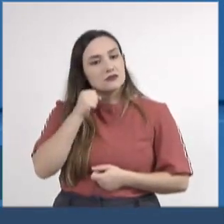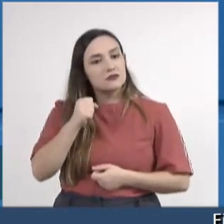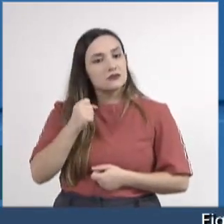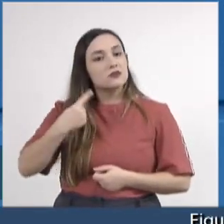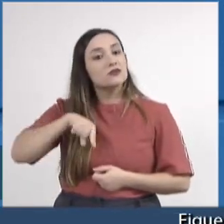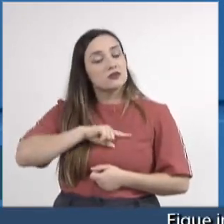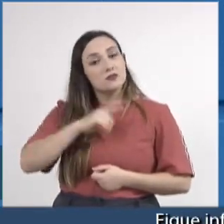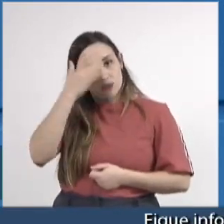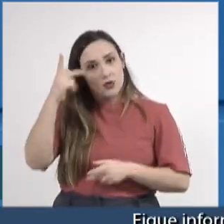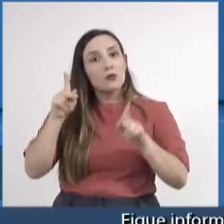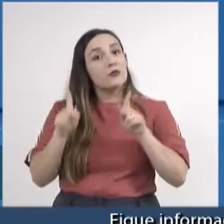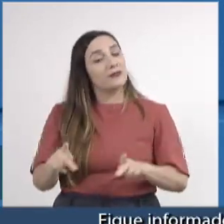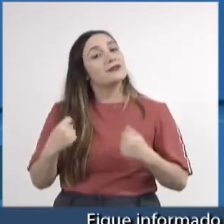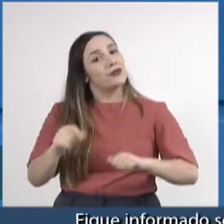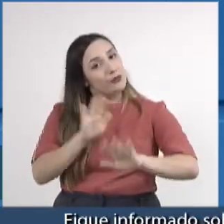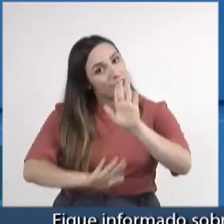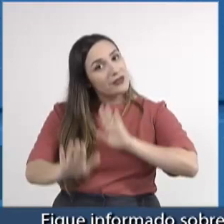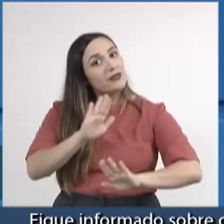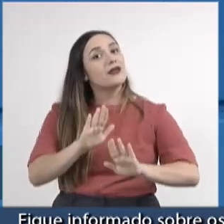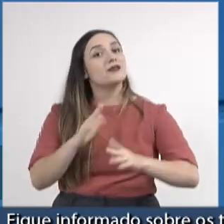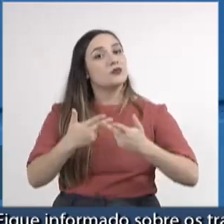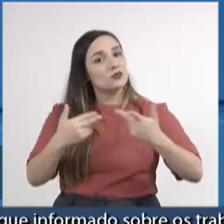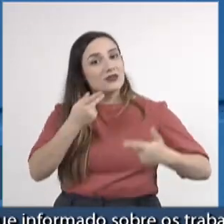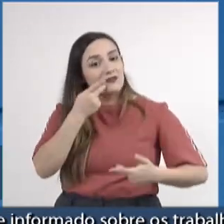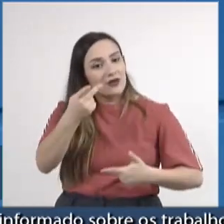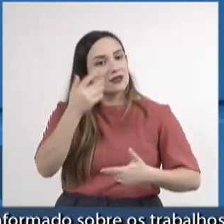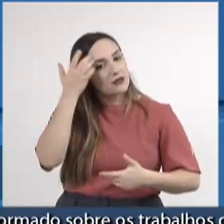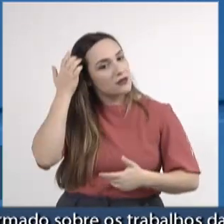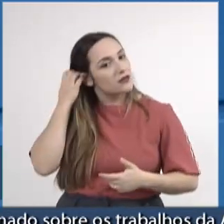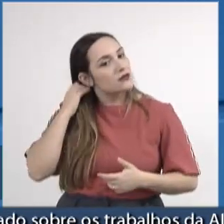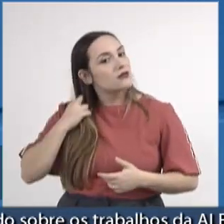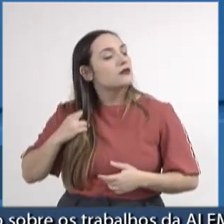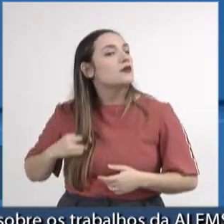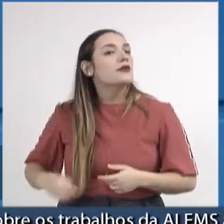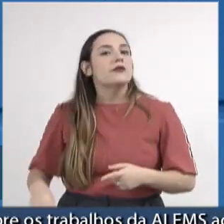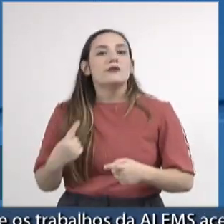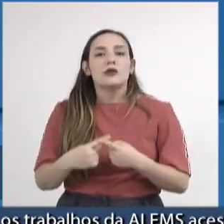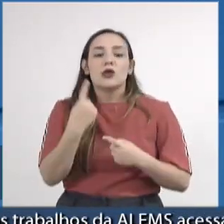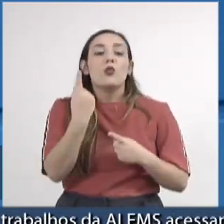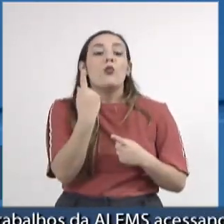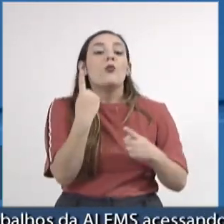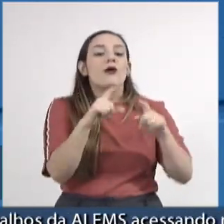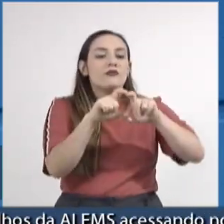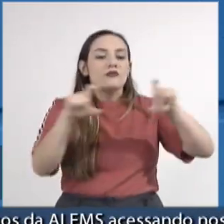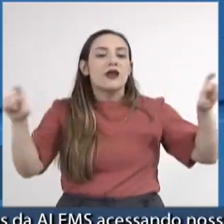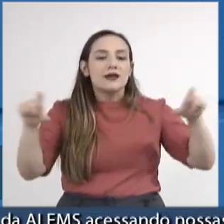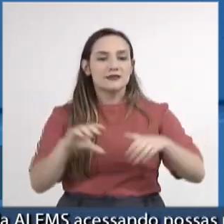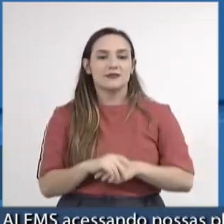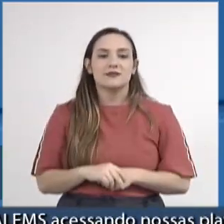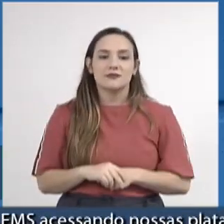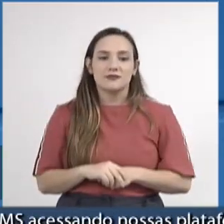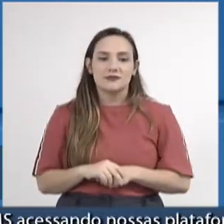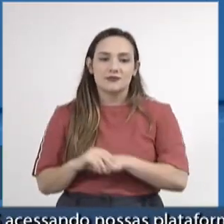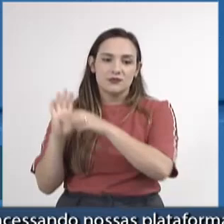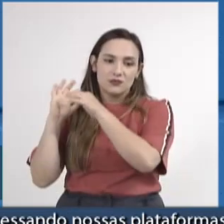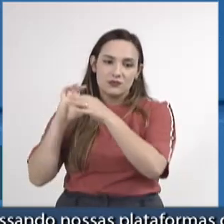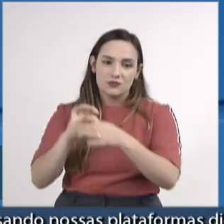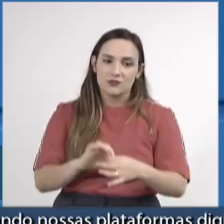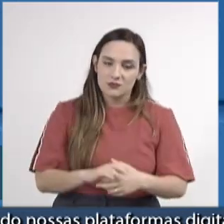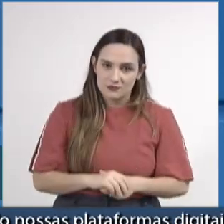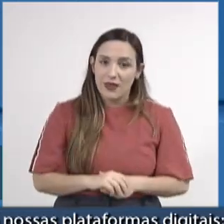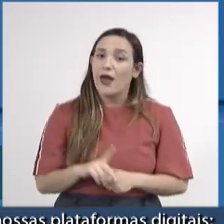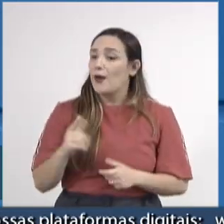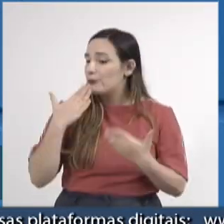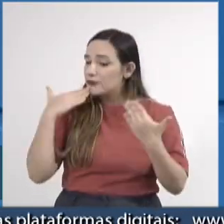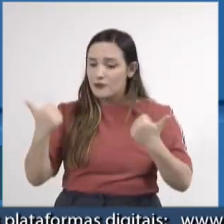homens públicos, nós temos que ter muito cuidado com o a gente fala. porque às vezes uma frase fora de contexto se torna